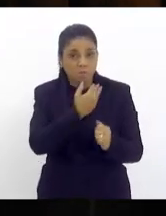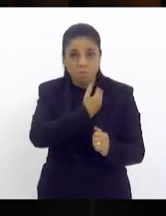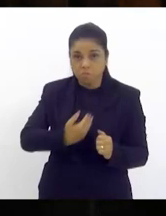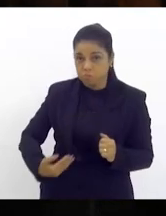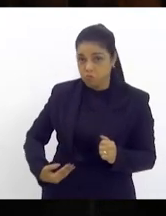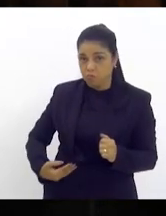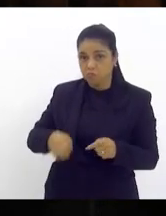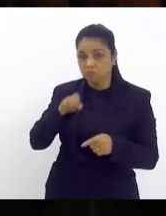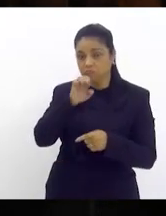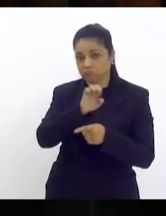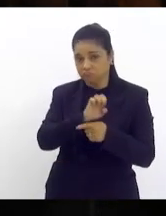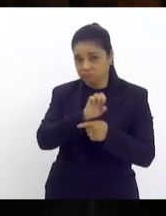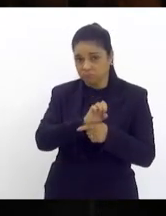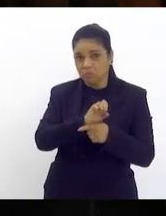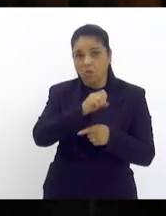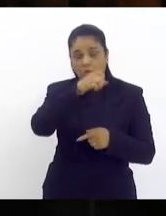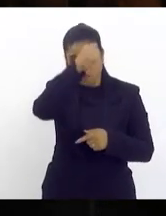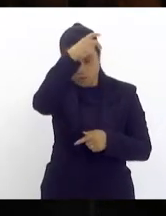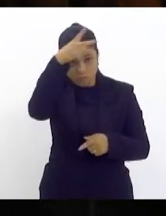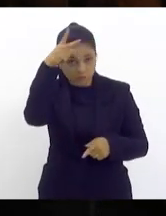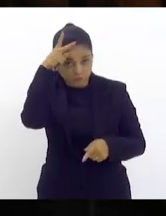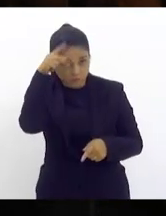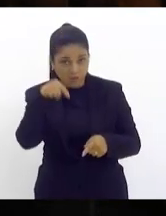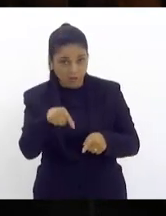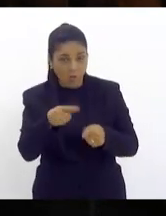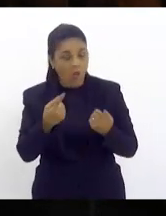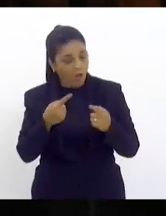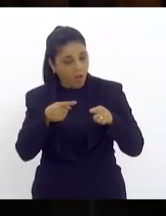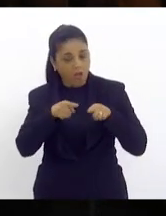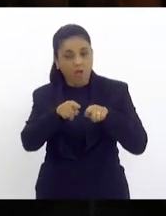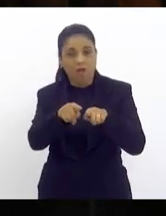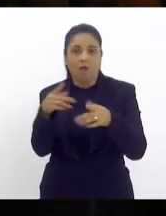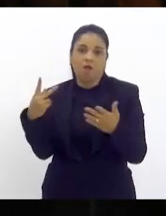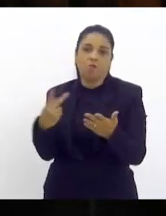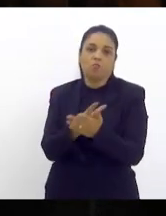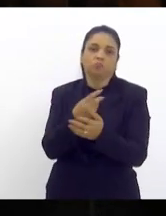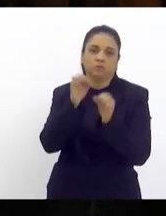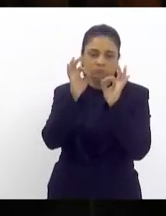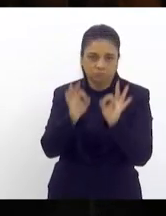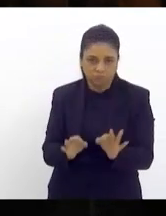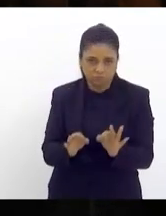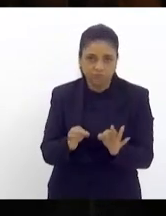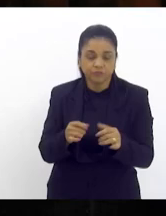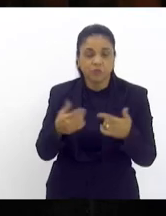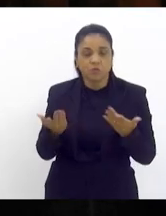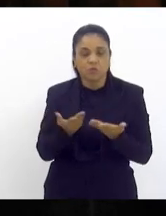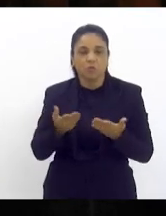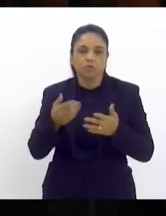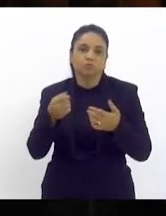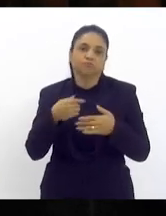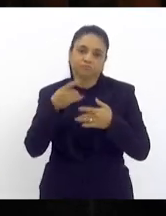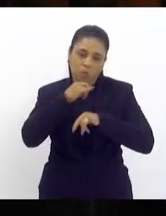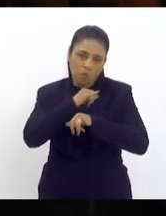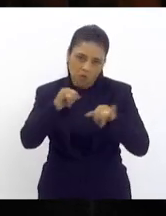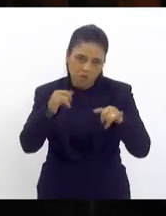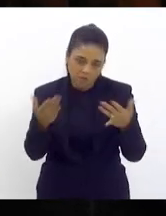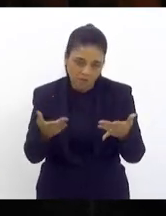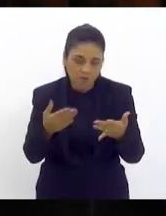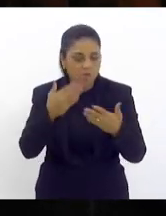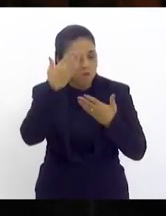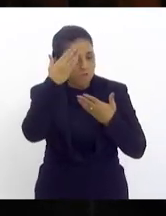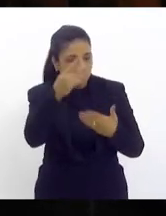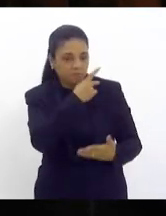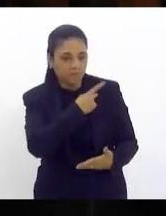poder público estadual para que as coisas de fato aconteçam eram essas minhas colocações para a tarde de hoje presidente muito